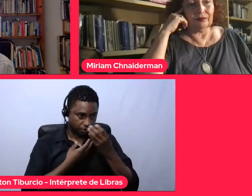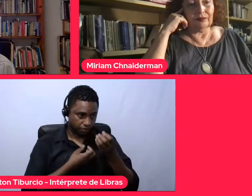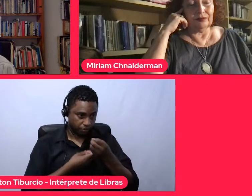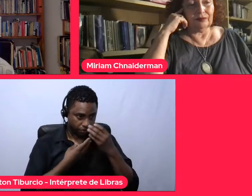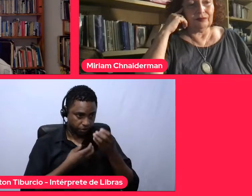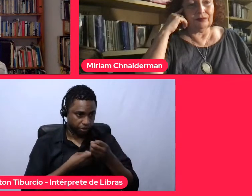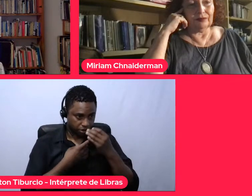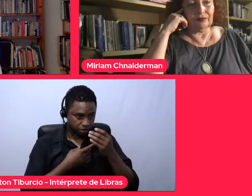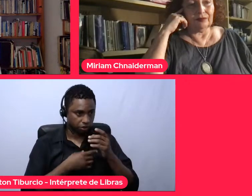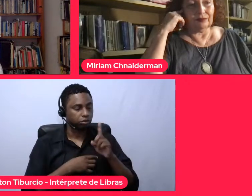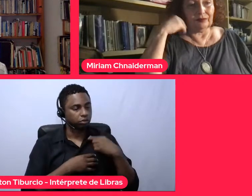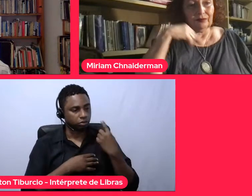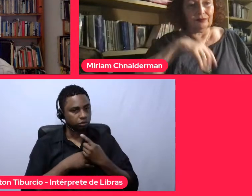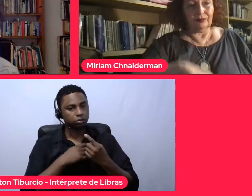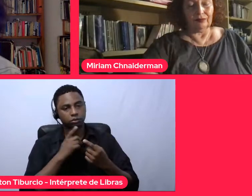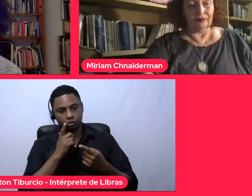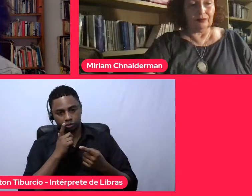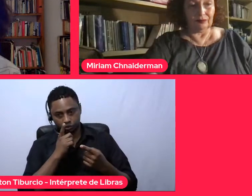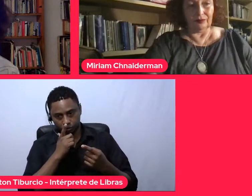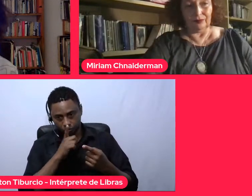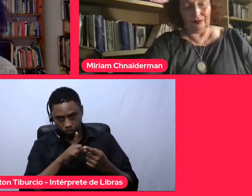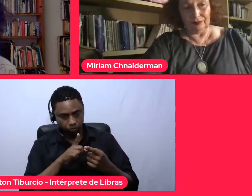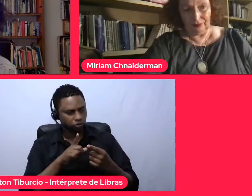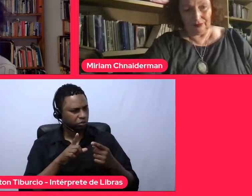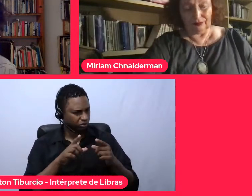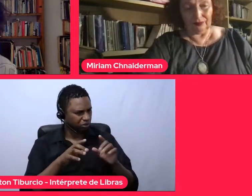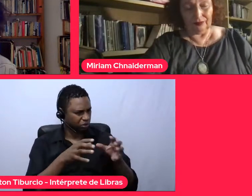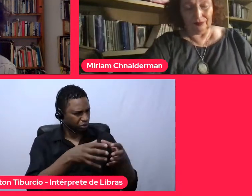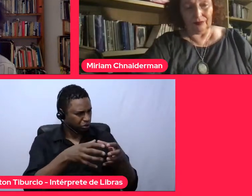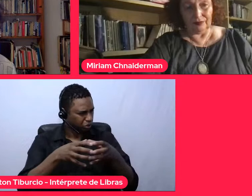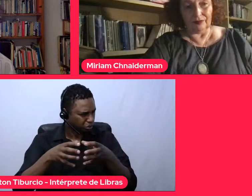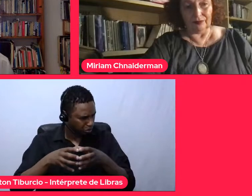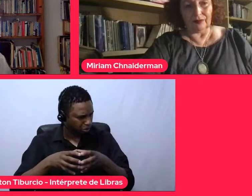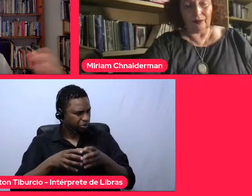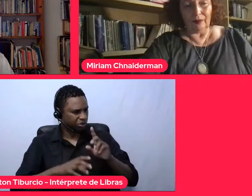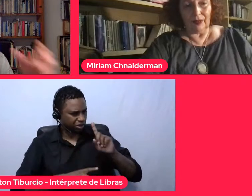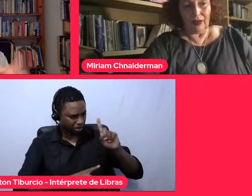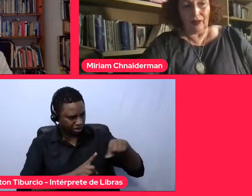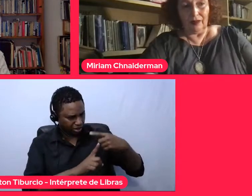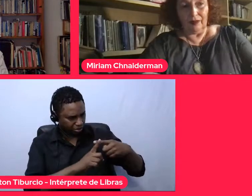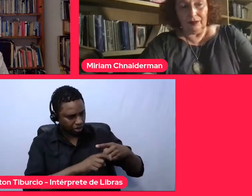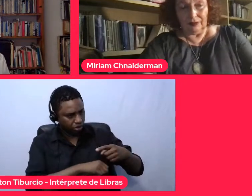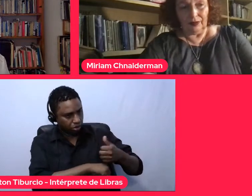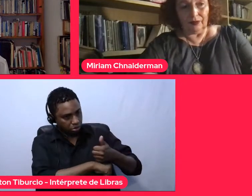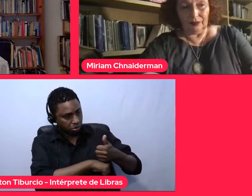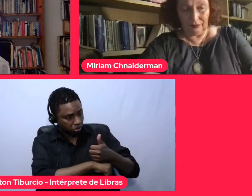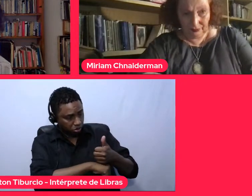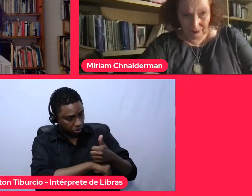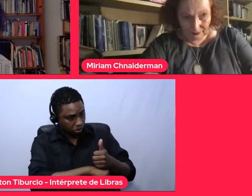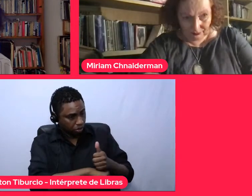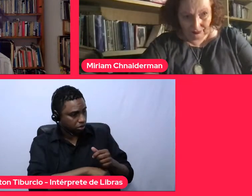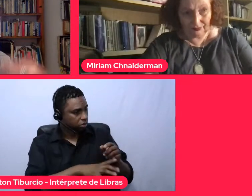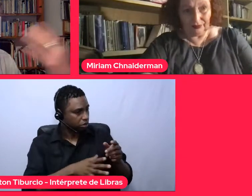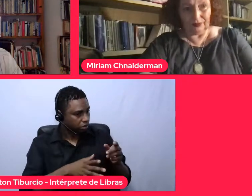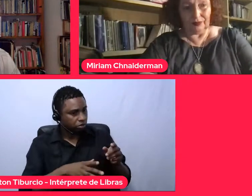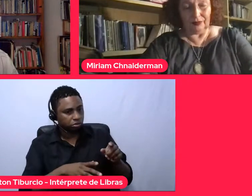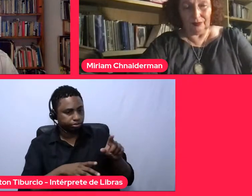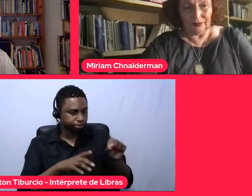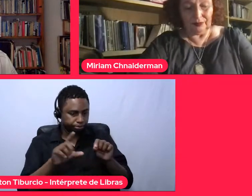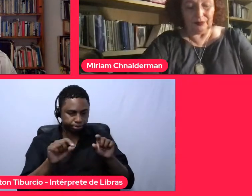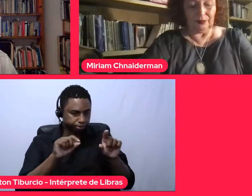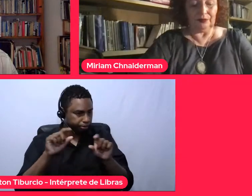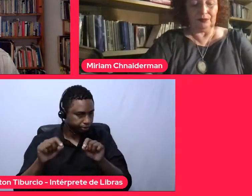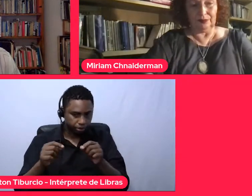obteve nessas conversas com as instituições, com os profissionais, foram nos levando a várias opções, e nós